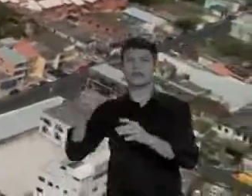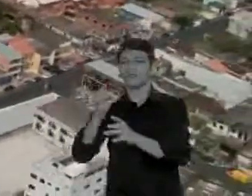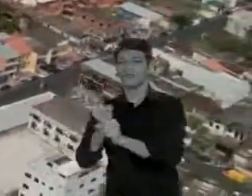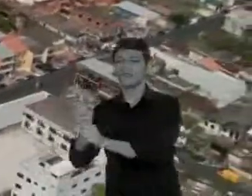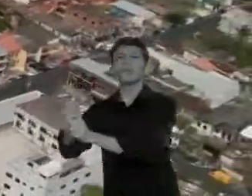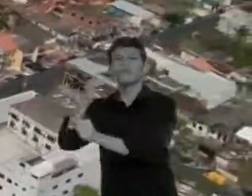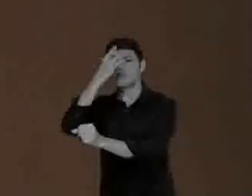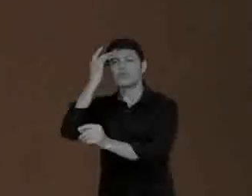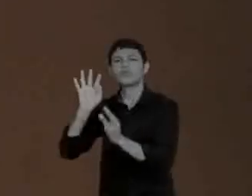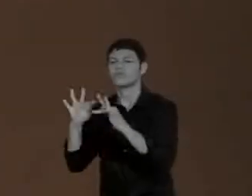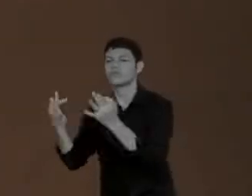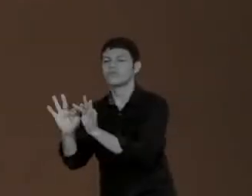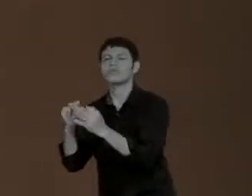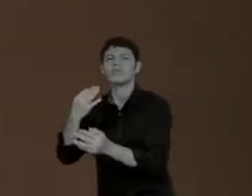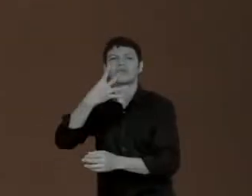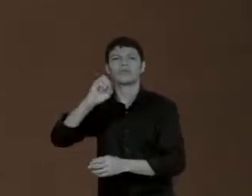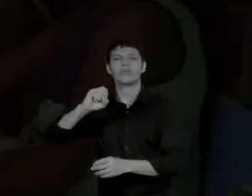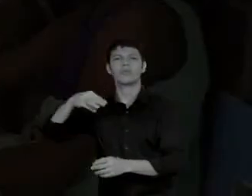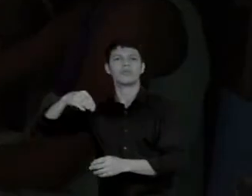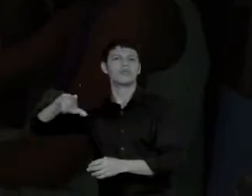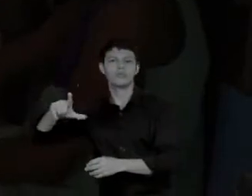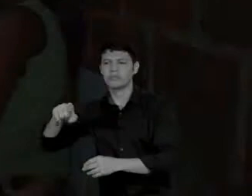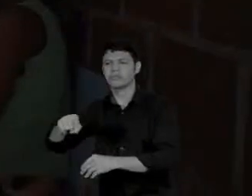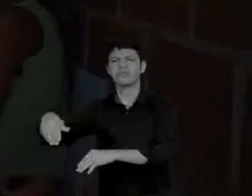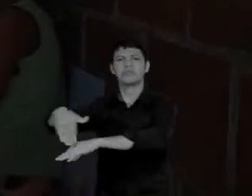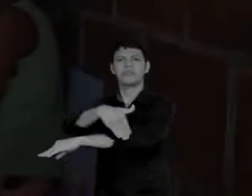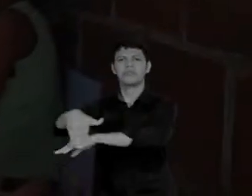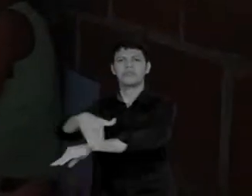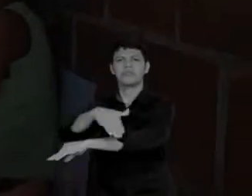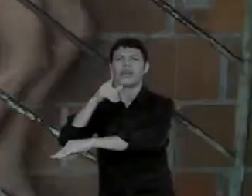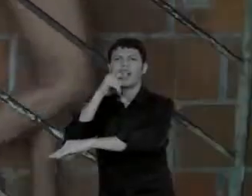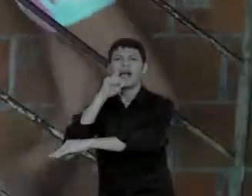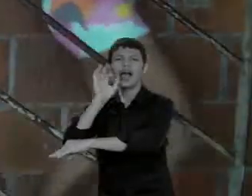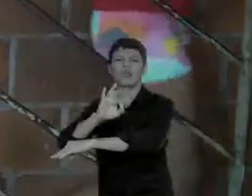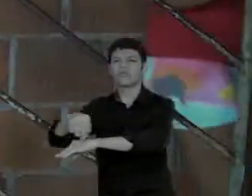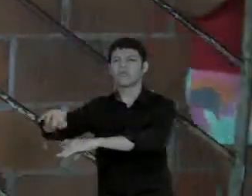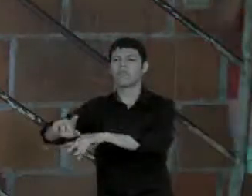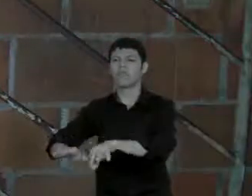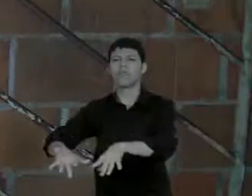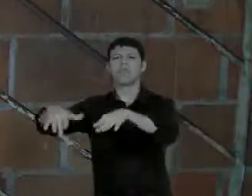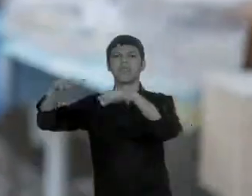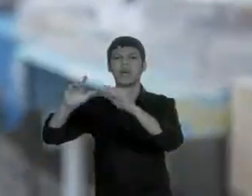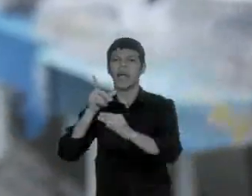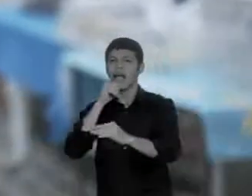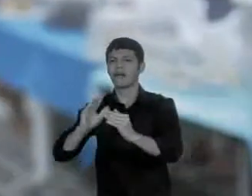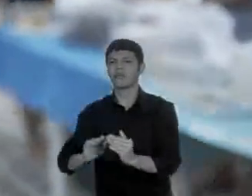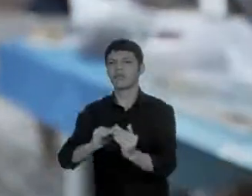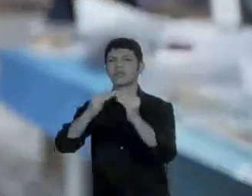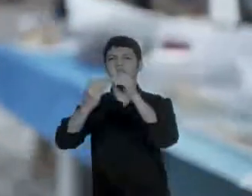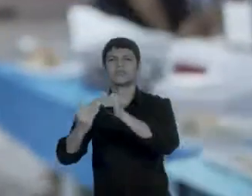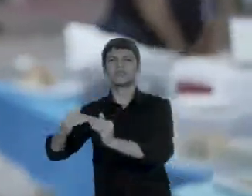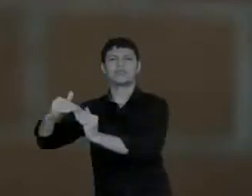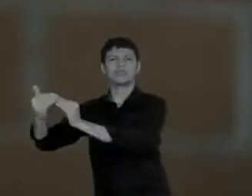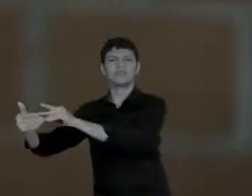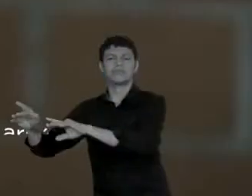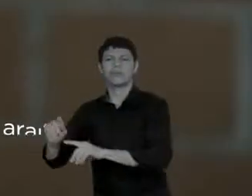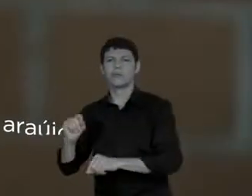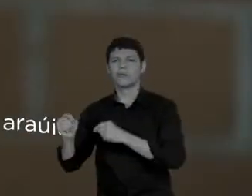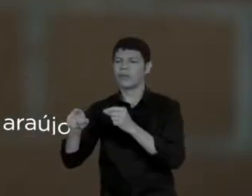famílias que não tinham onde morar. A gente morava no Garapé, né? Toda vez que chovia, minha casa ia embora.